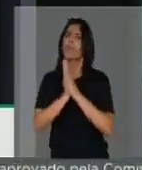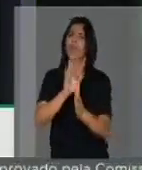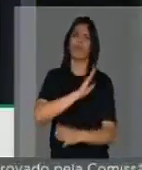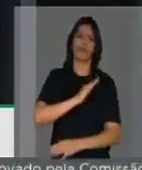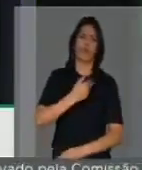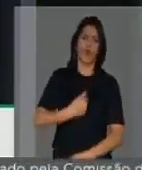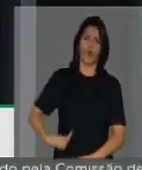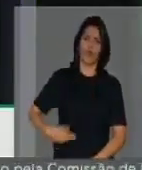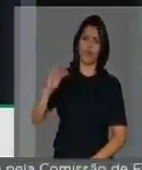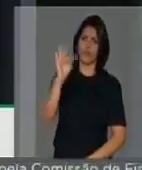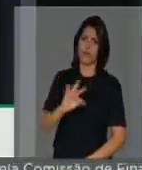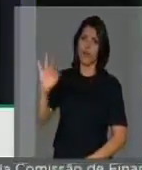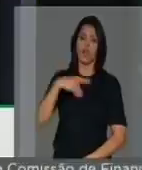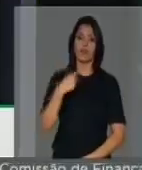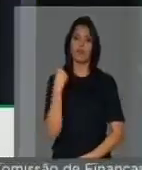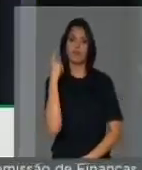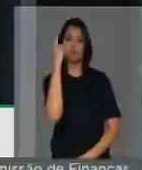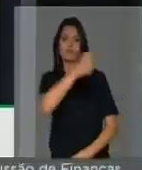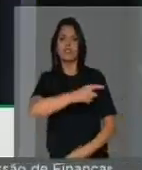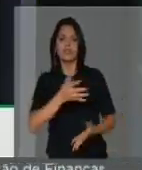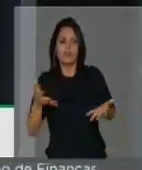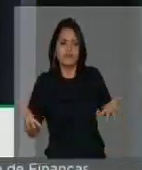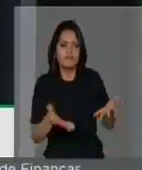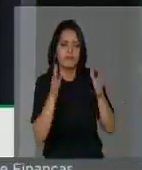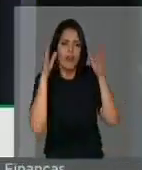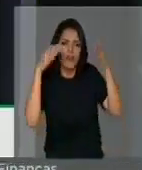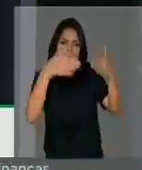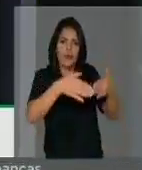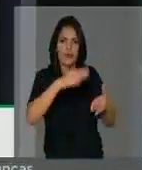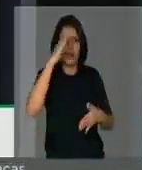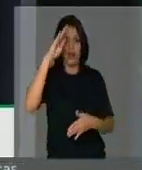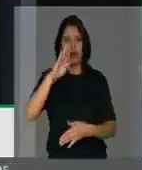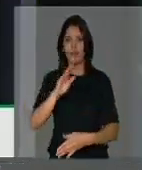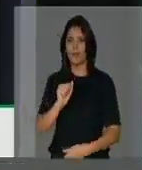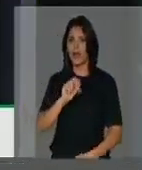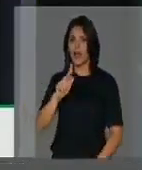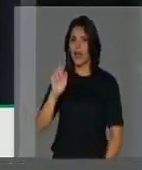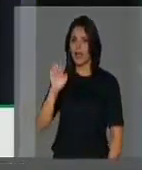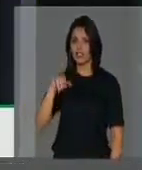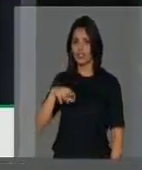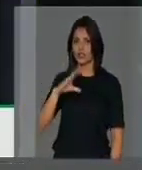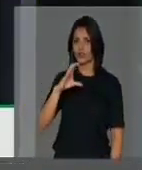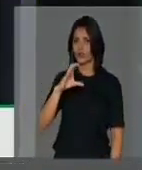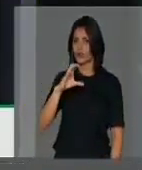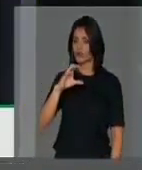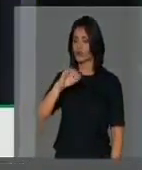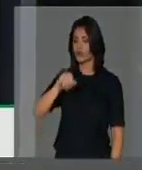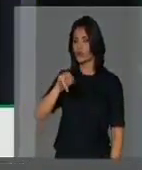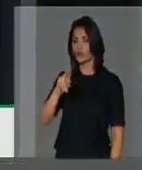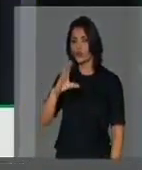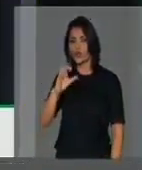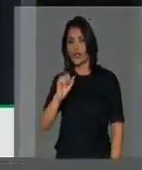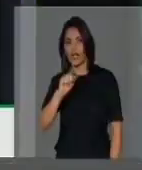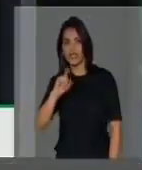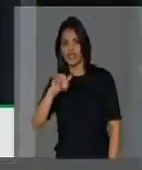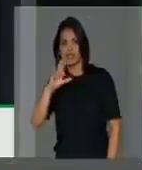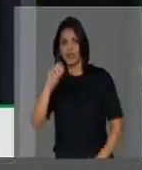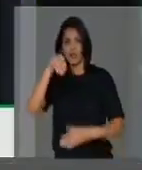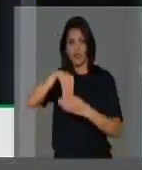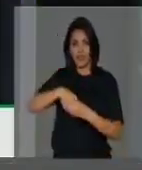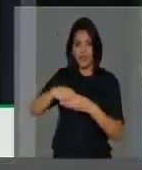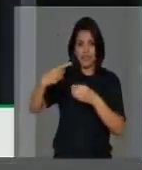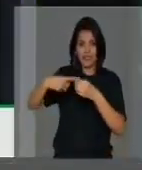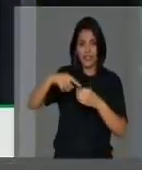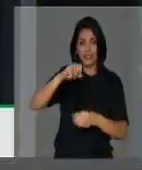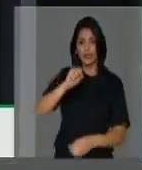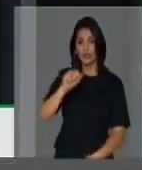ao Governo Federal para que seja dada toda atenção e prioridade à barragem de Jucazinho. Jucazinho está localizada na minha cidade de Surubim,